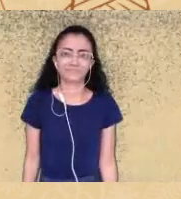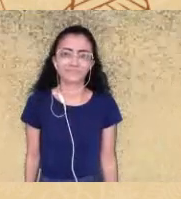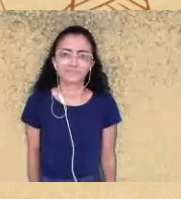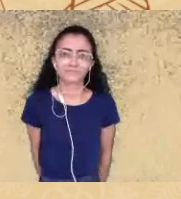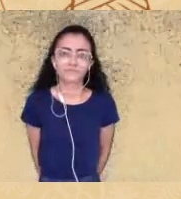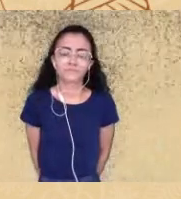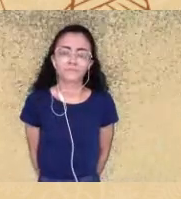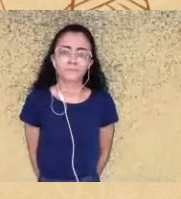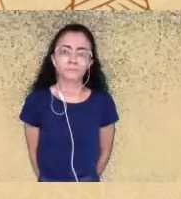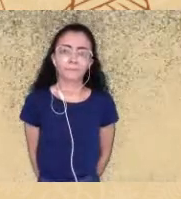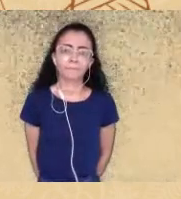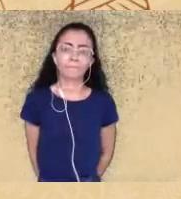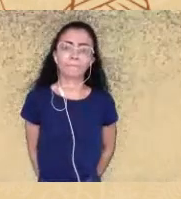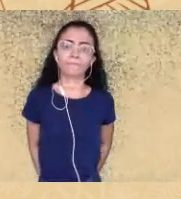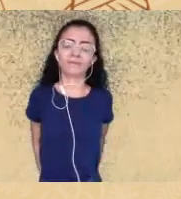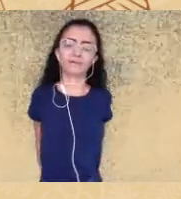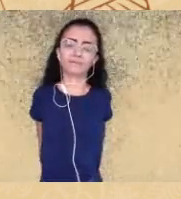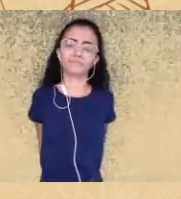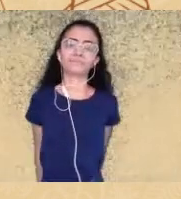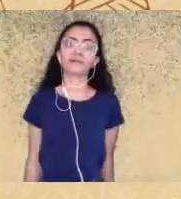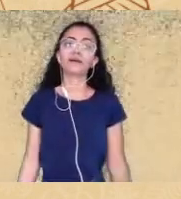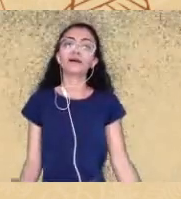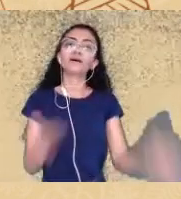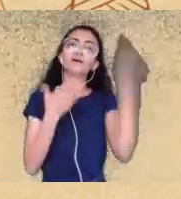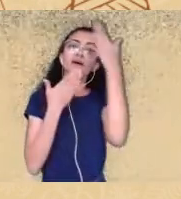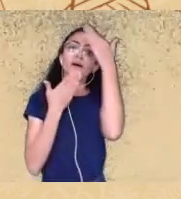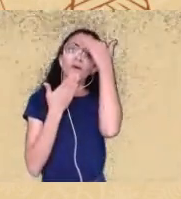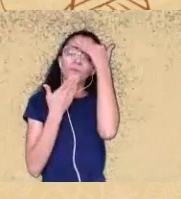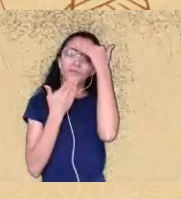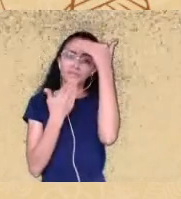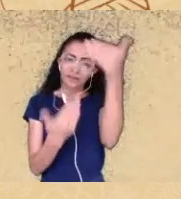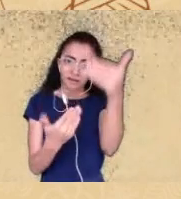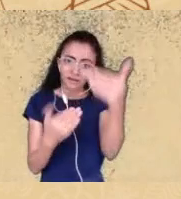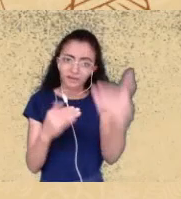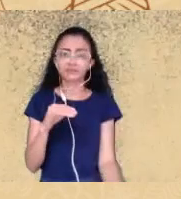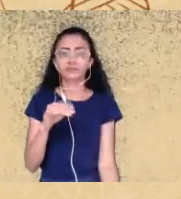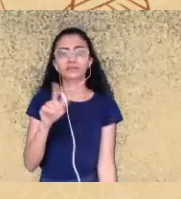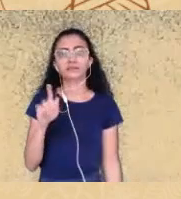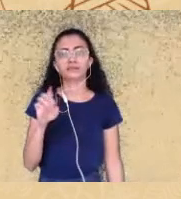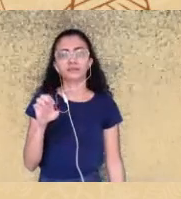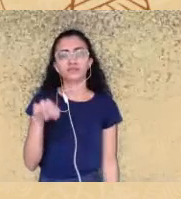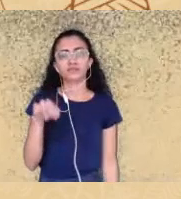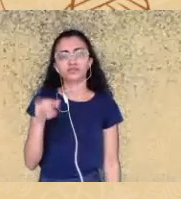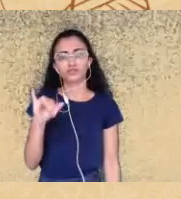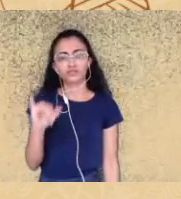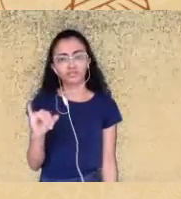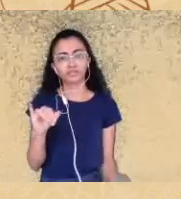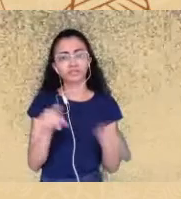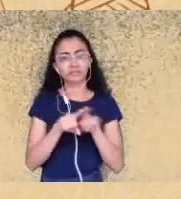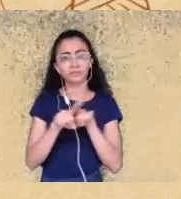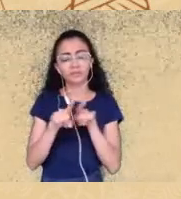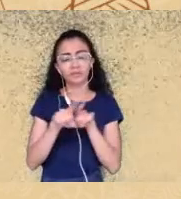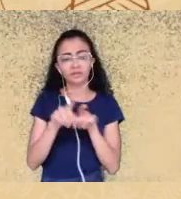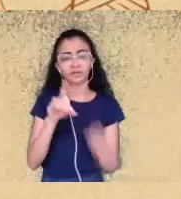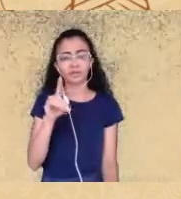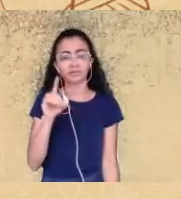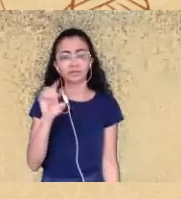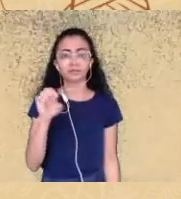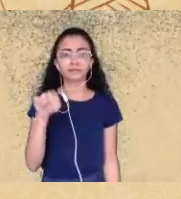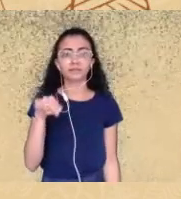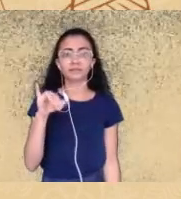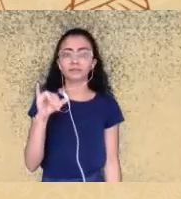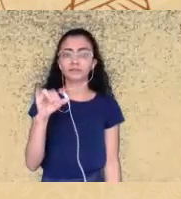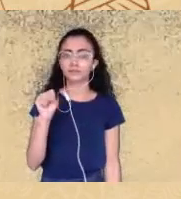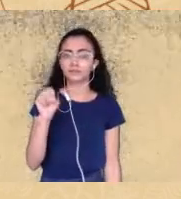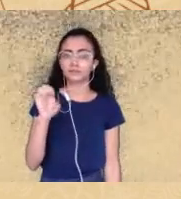muito obrigada Geni muito obrigada Denise pelas respostas por nos